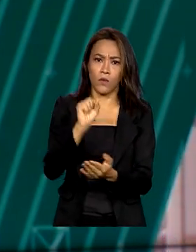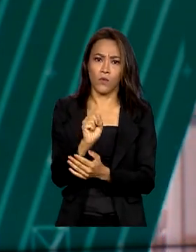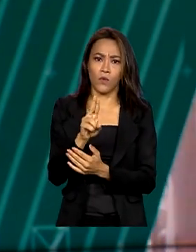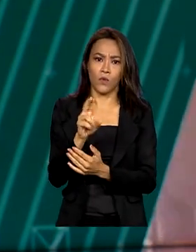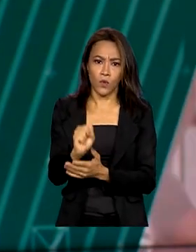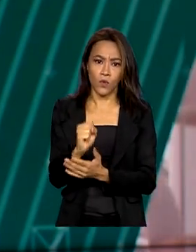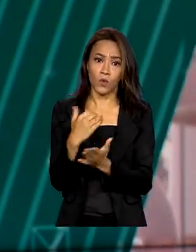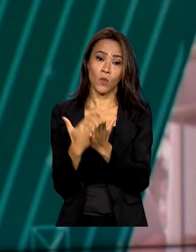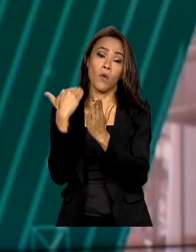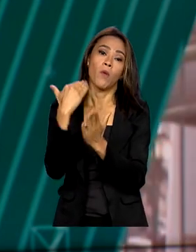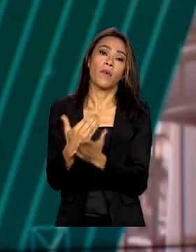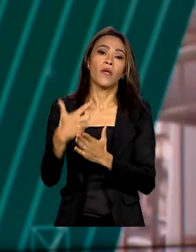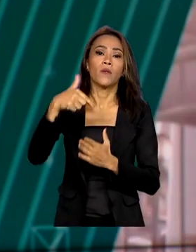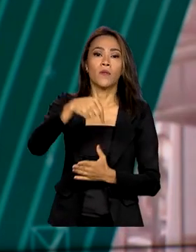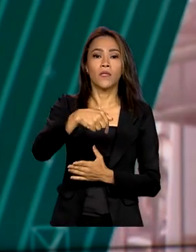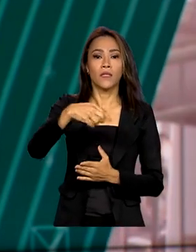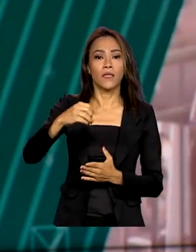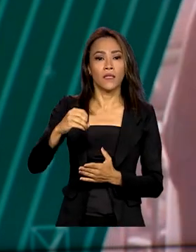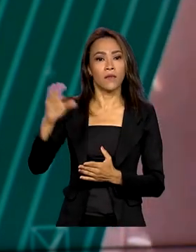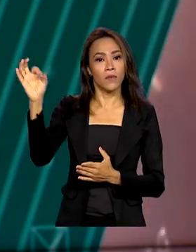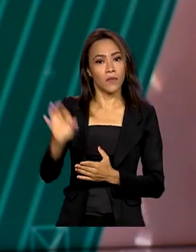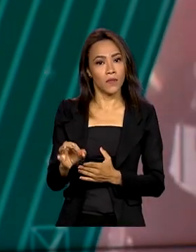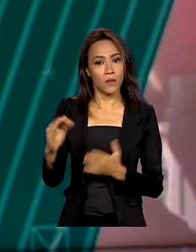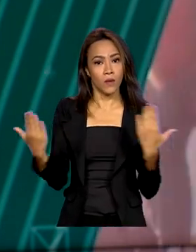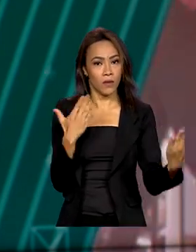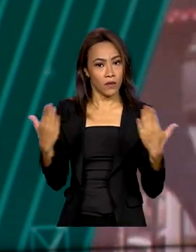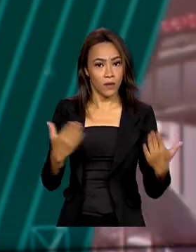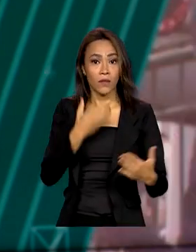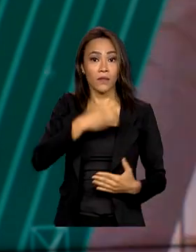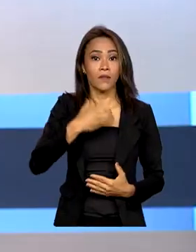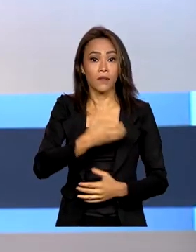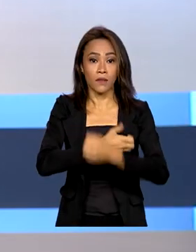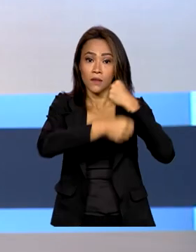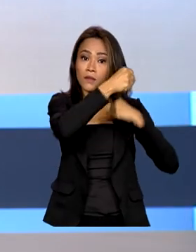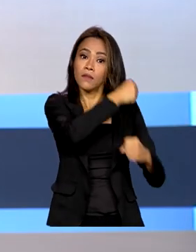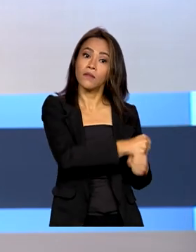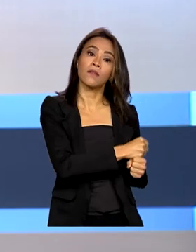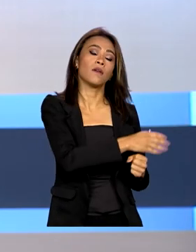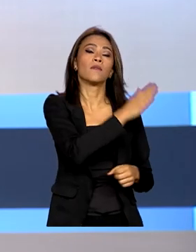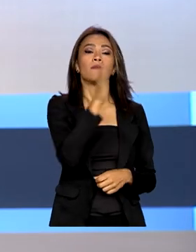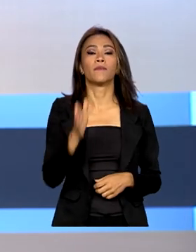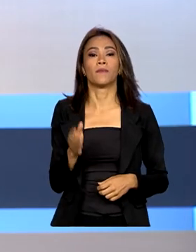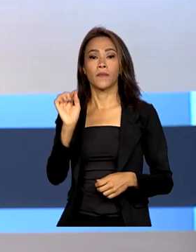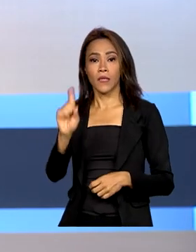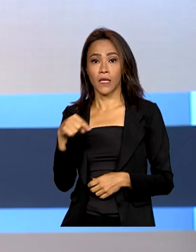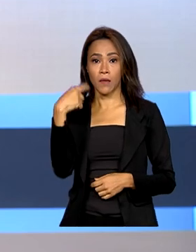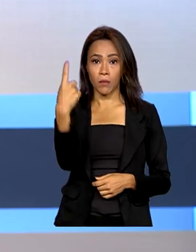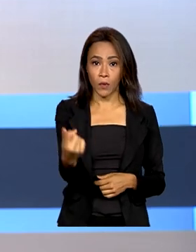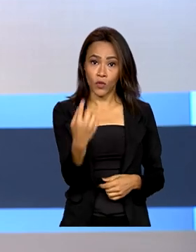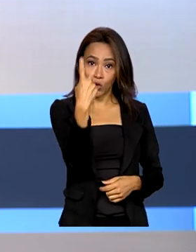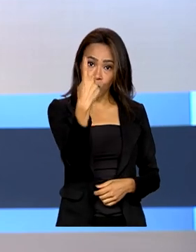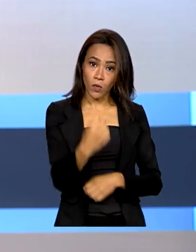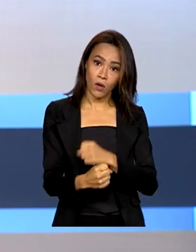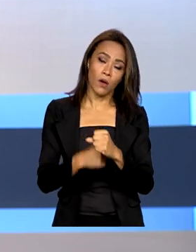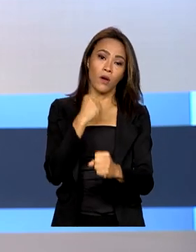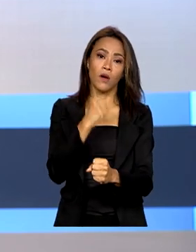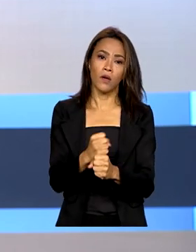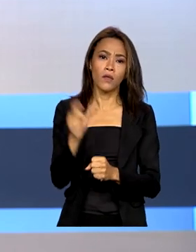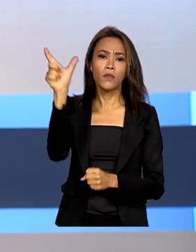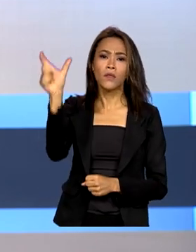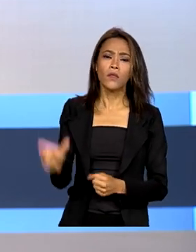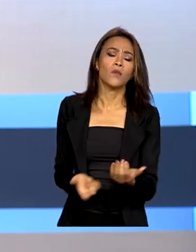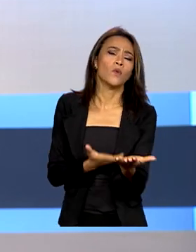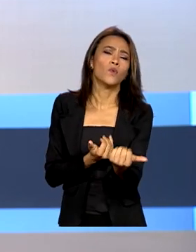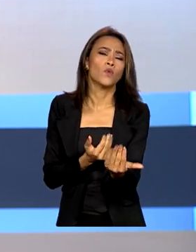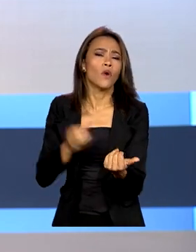700% em relação a dezembro do ano passado. Depois de um ano em que um jovem congolês foi